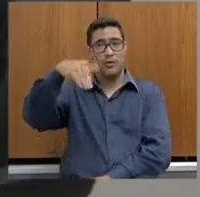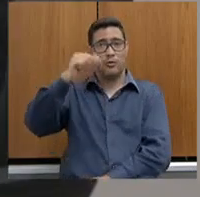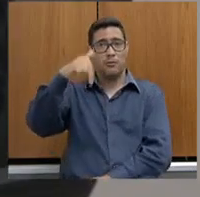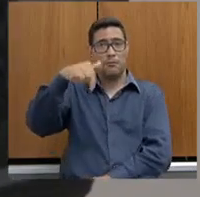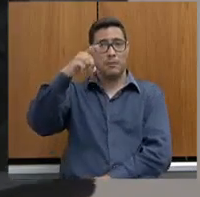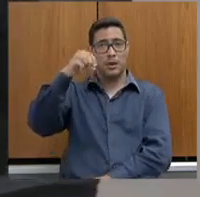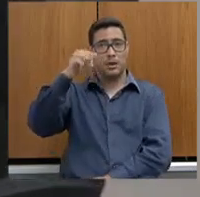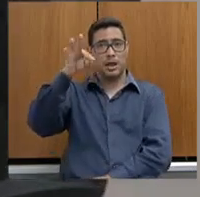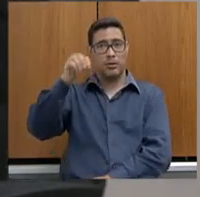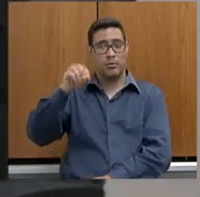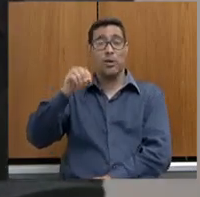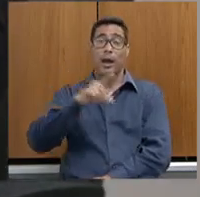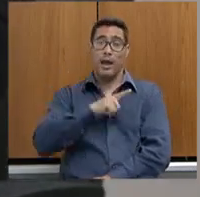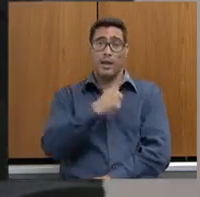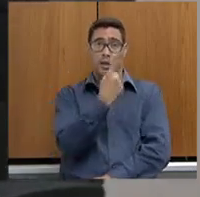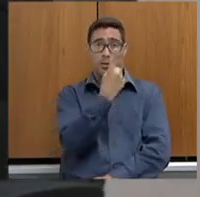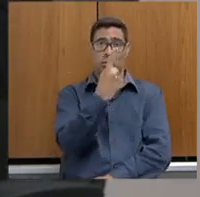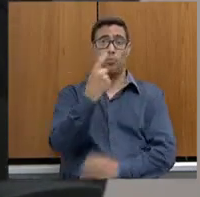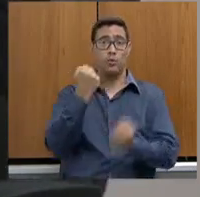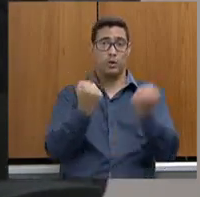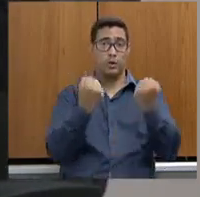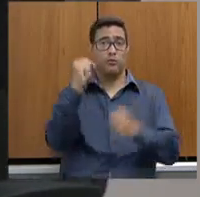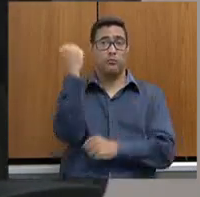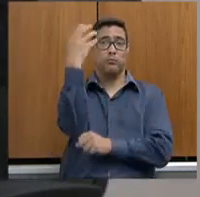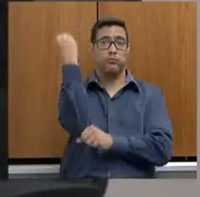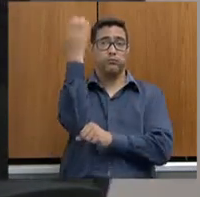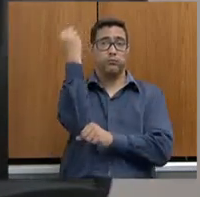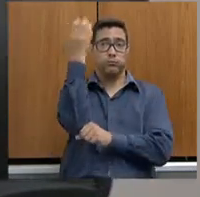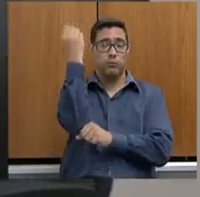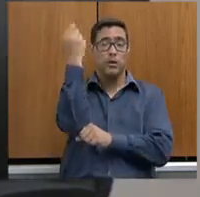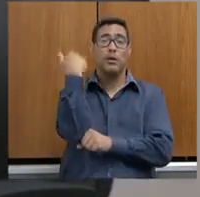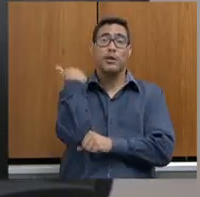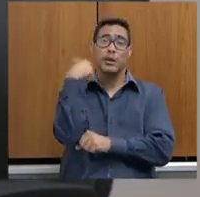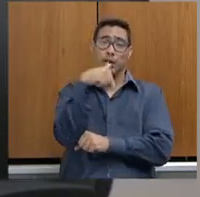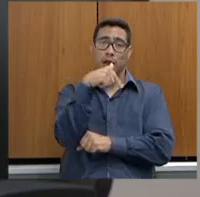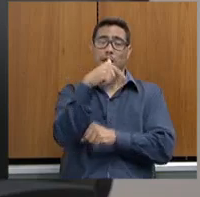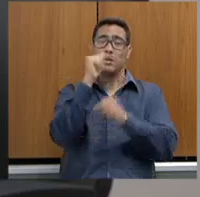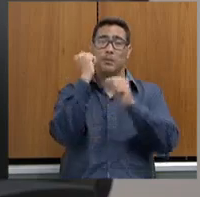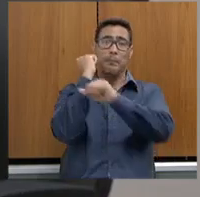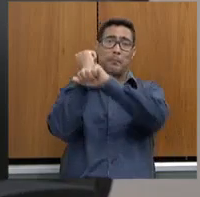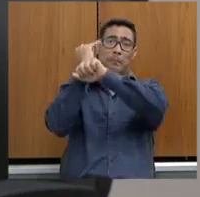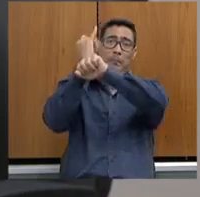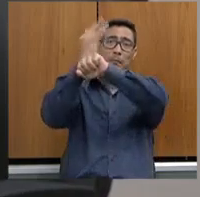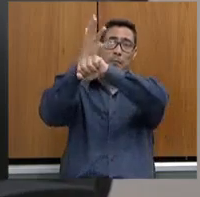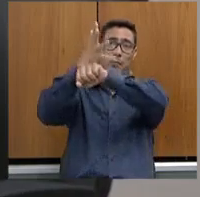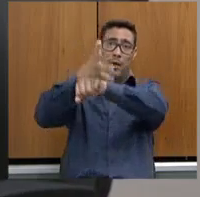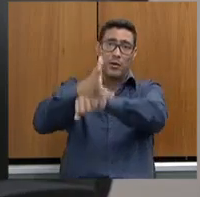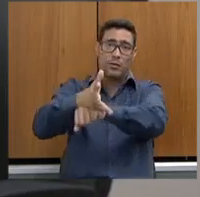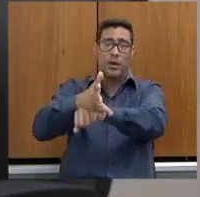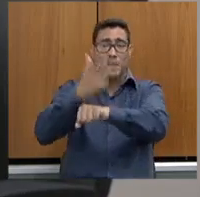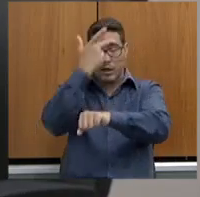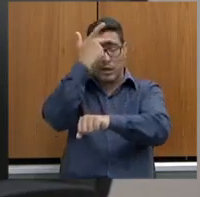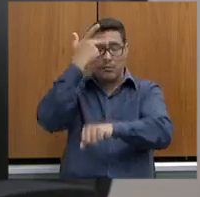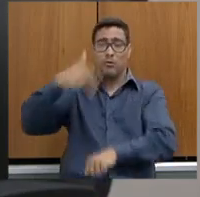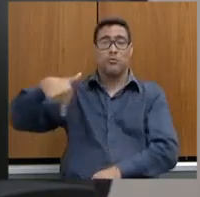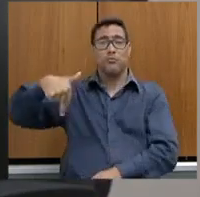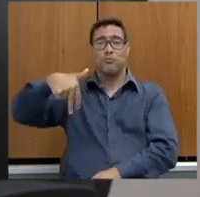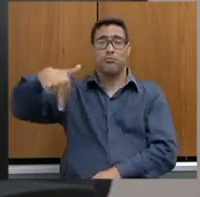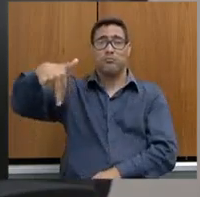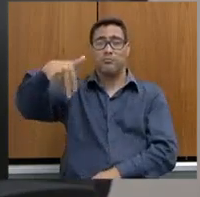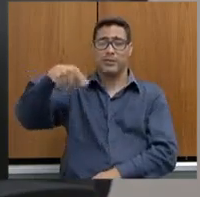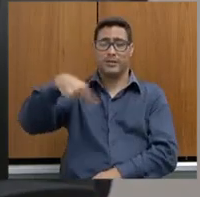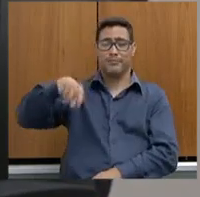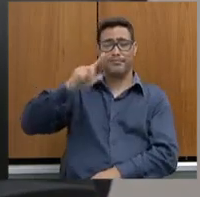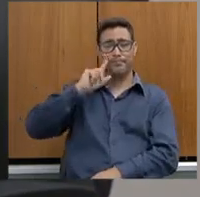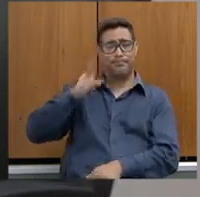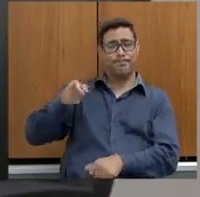uma viatura da Polícia Militar, de madrugada, com um cidadão suspeito, ele não